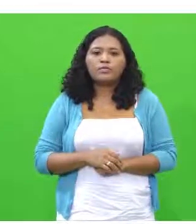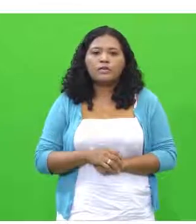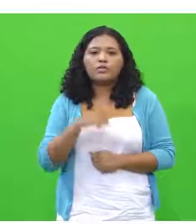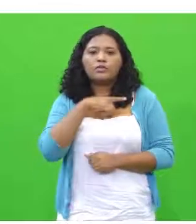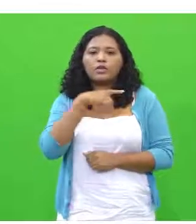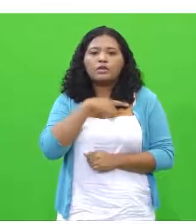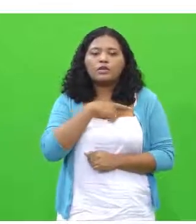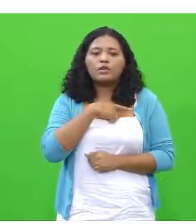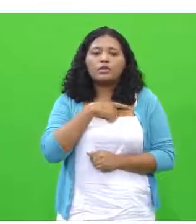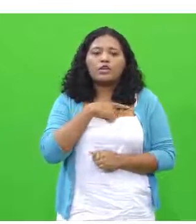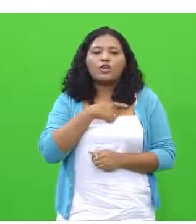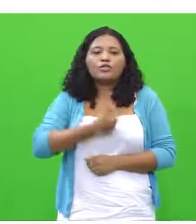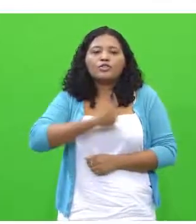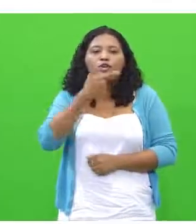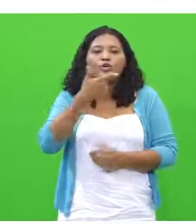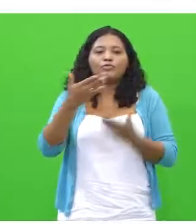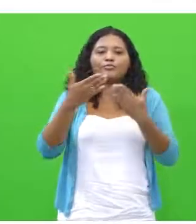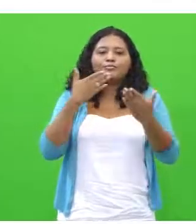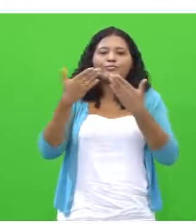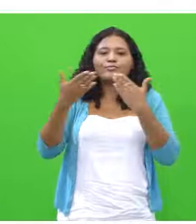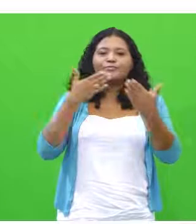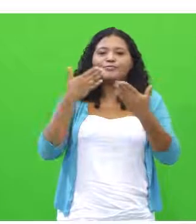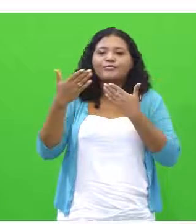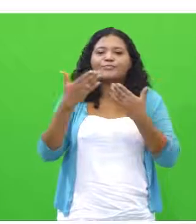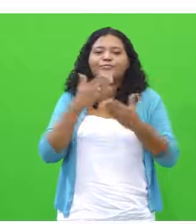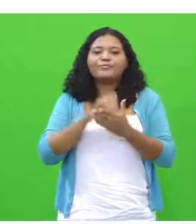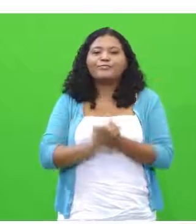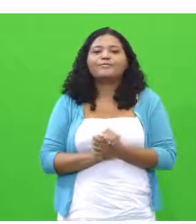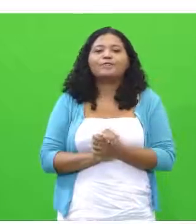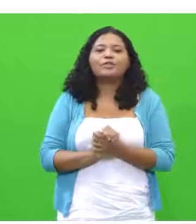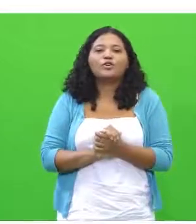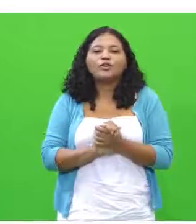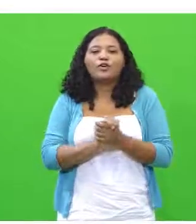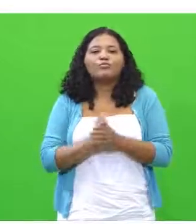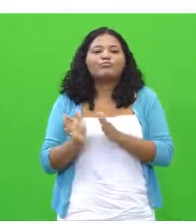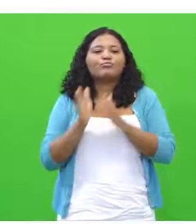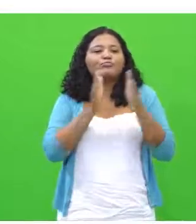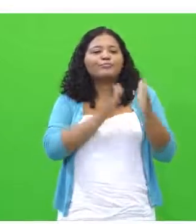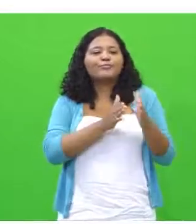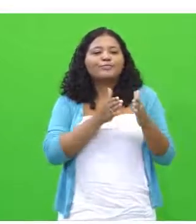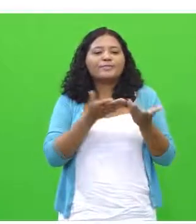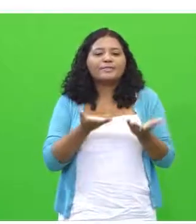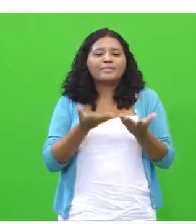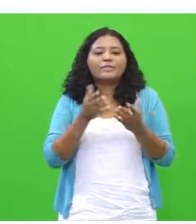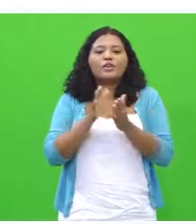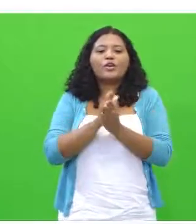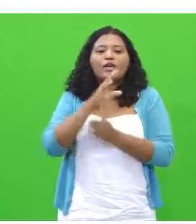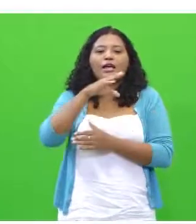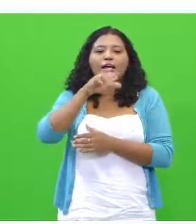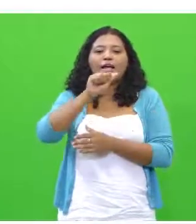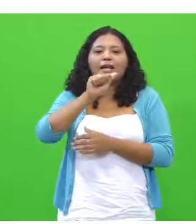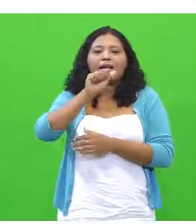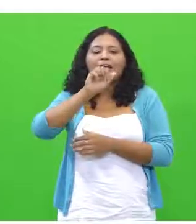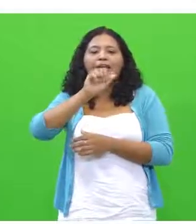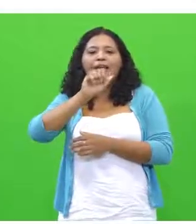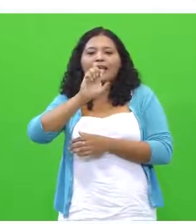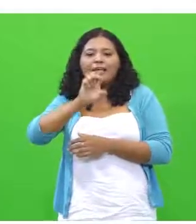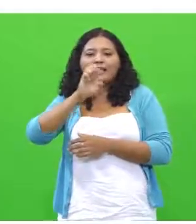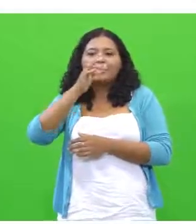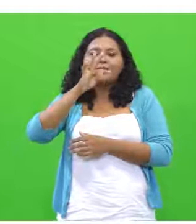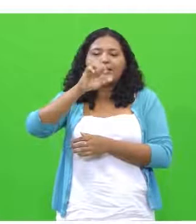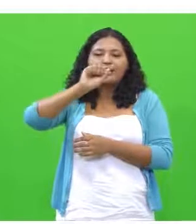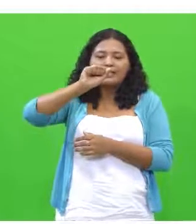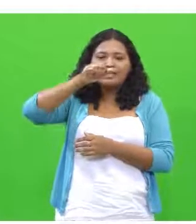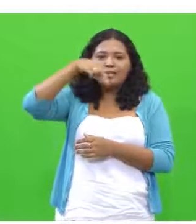o nosso segundo bate-papo com e o bate-papo com não poderia deixar de lado o Gaitano Antonácio, doutor em letras